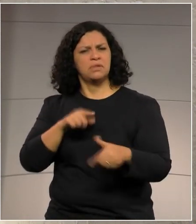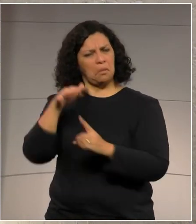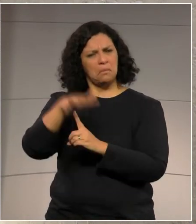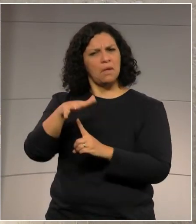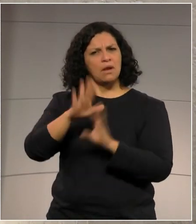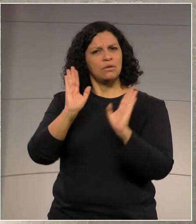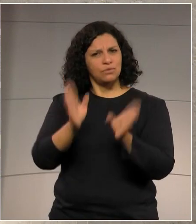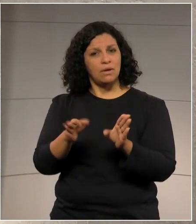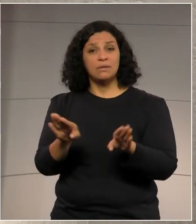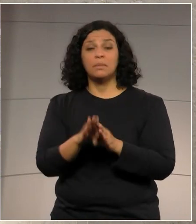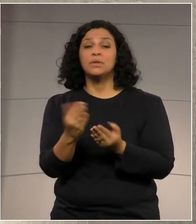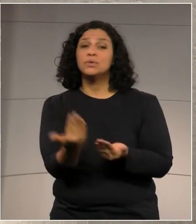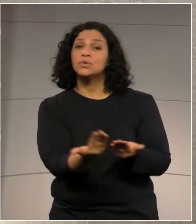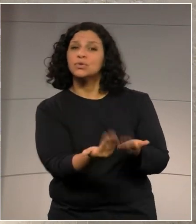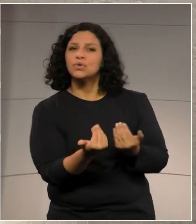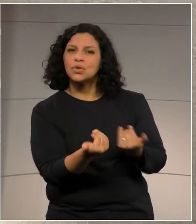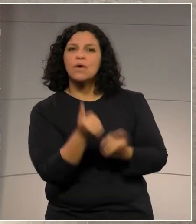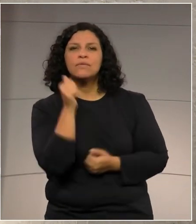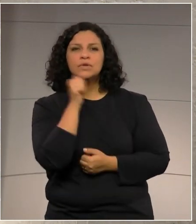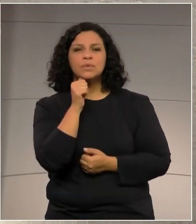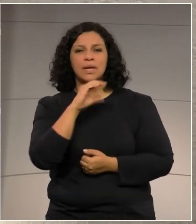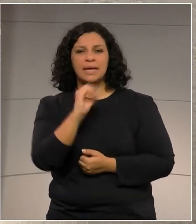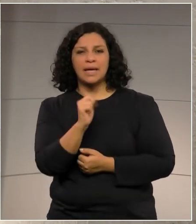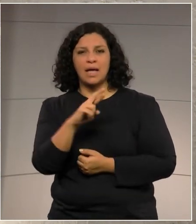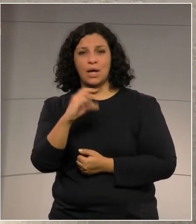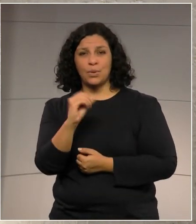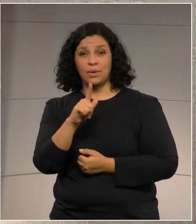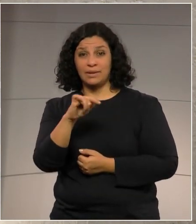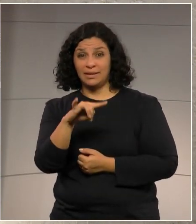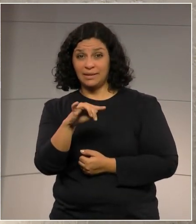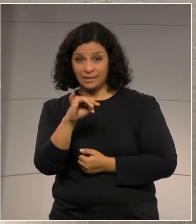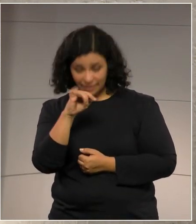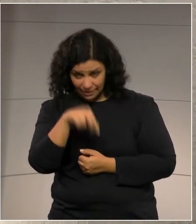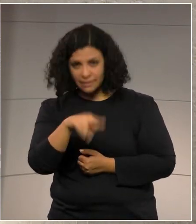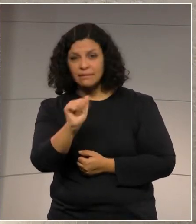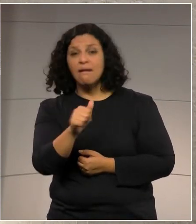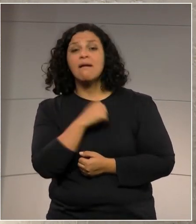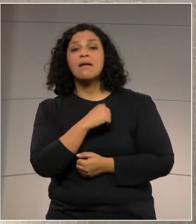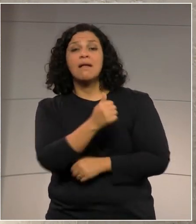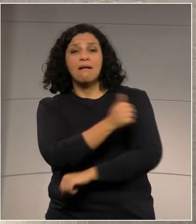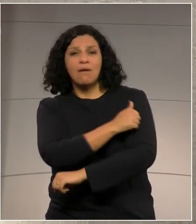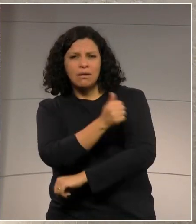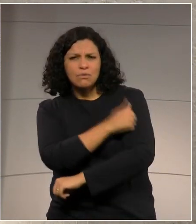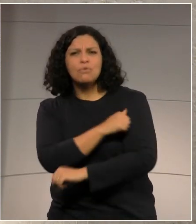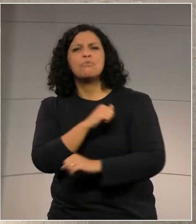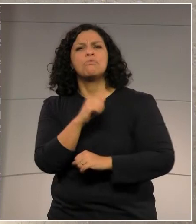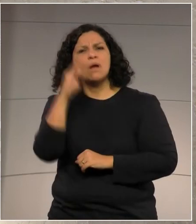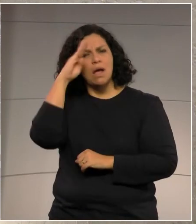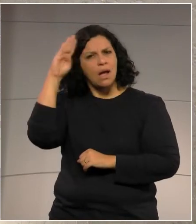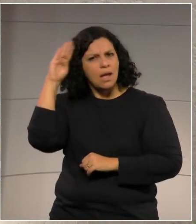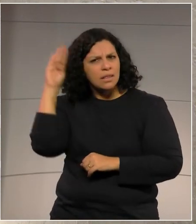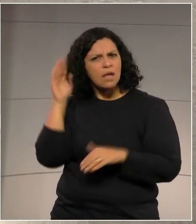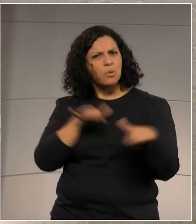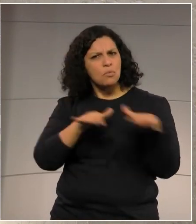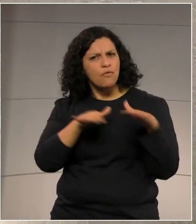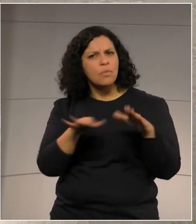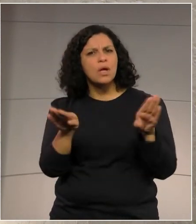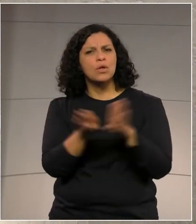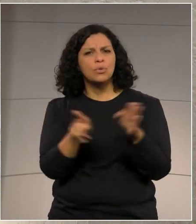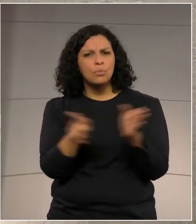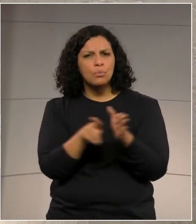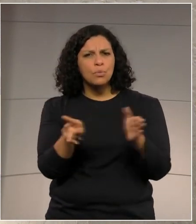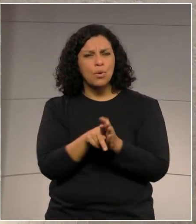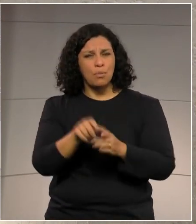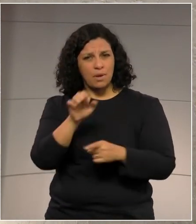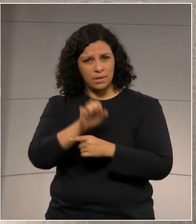Temos os nossos jovens, a Carolina Sachê, uma estudante da militância do movimento estudantil. E agora também temos o